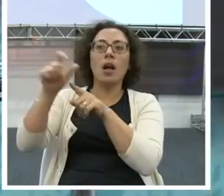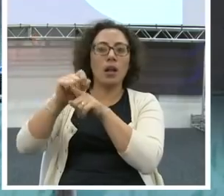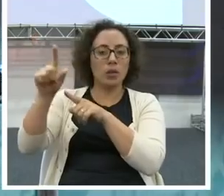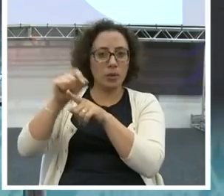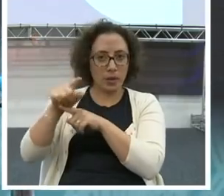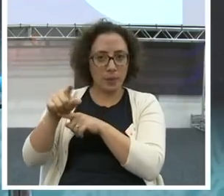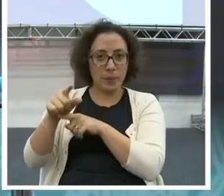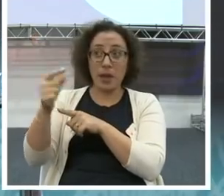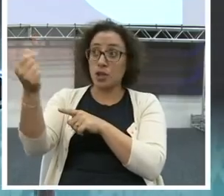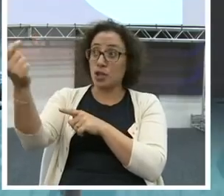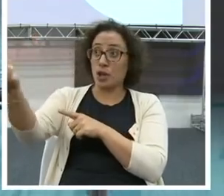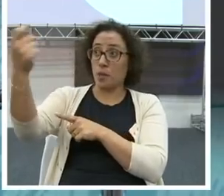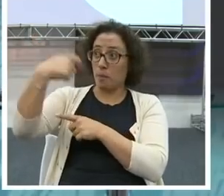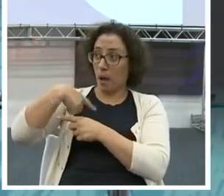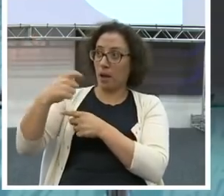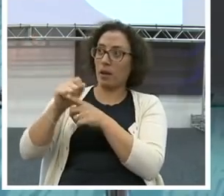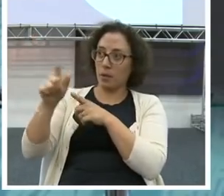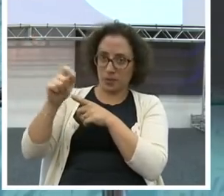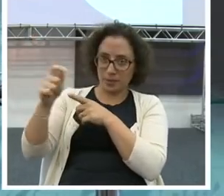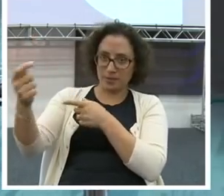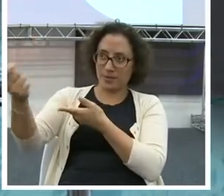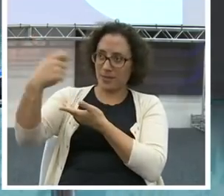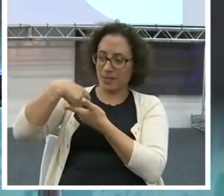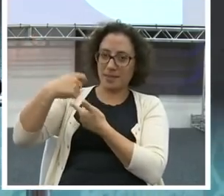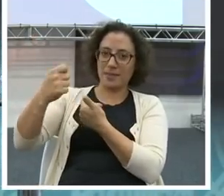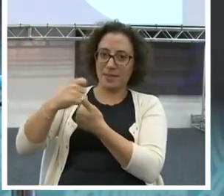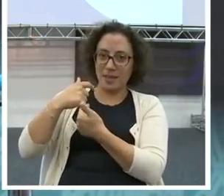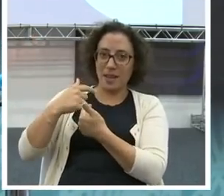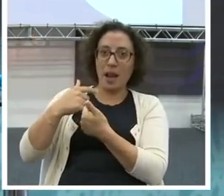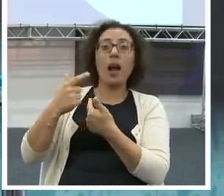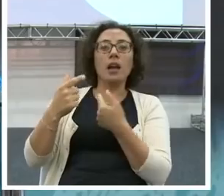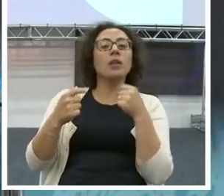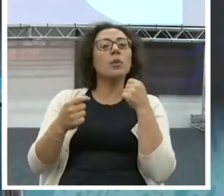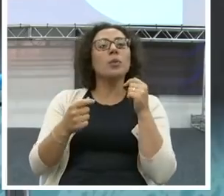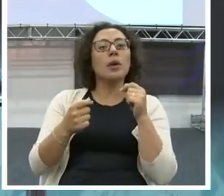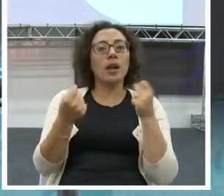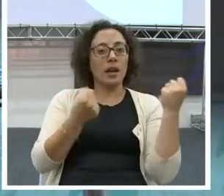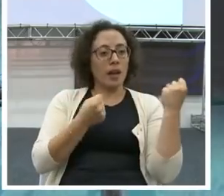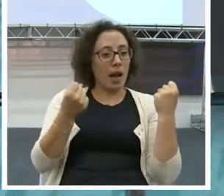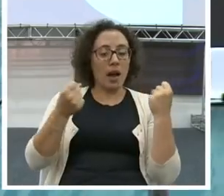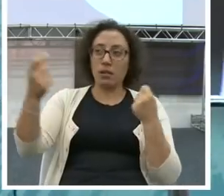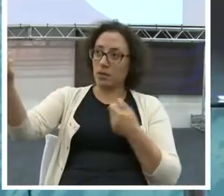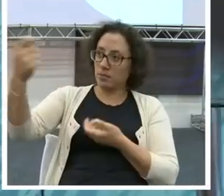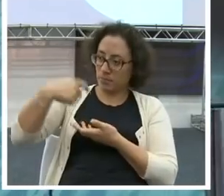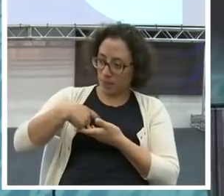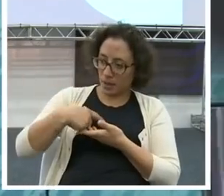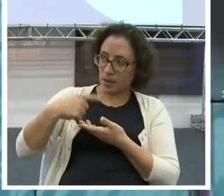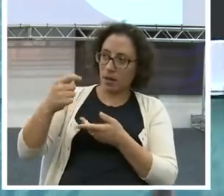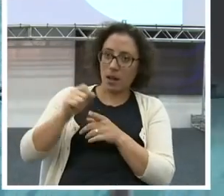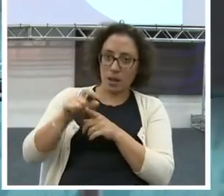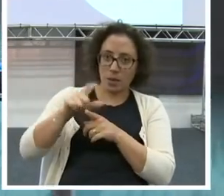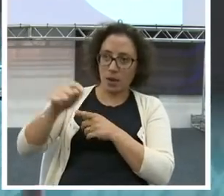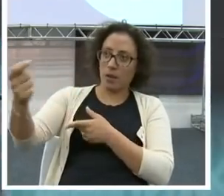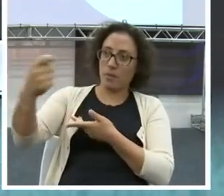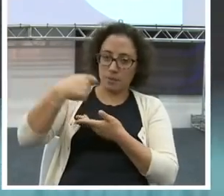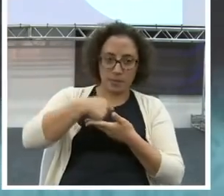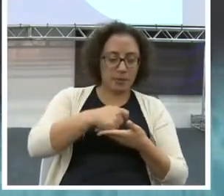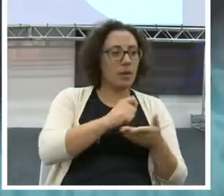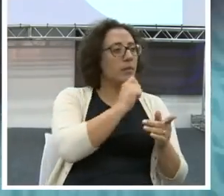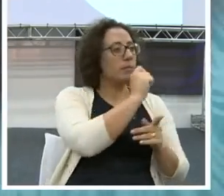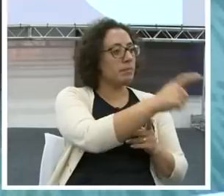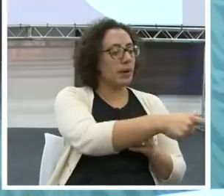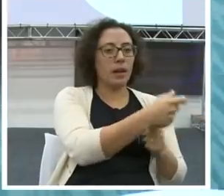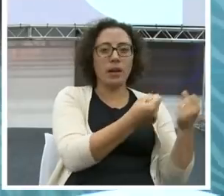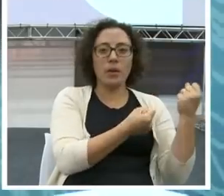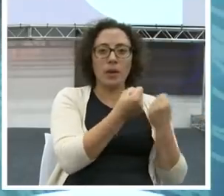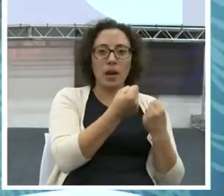ele fez com o dinheiro do aluguel? Financiou o carro. Então, ele foi lá e o financiamento do